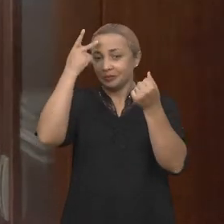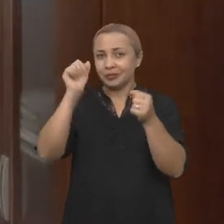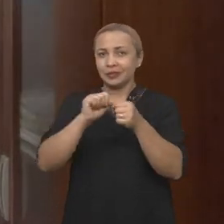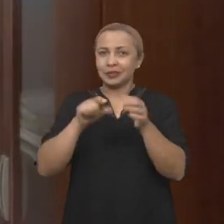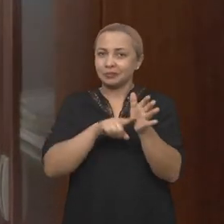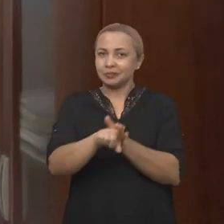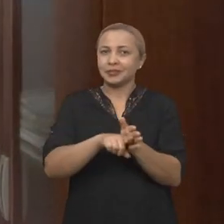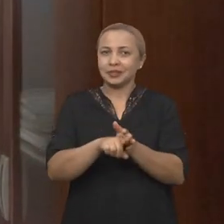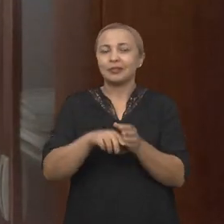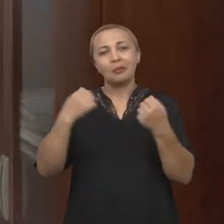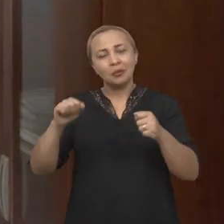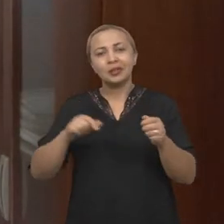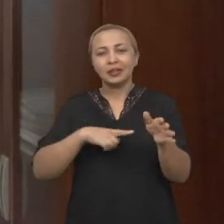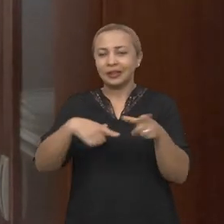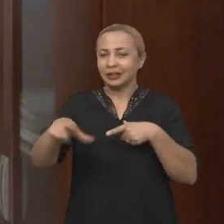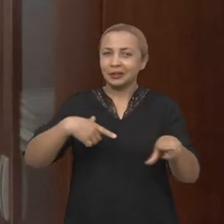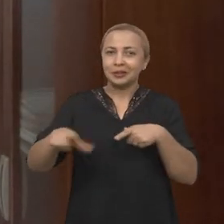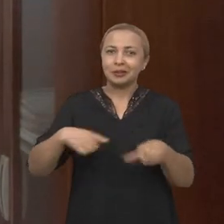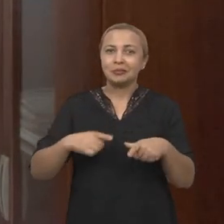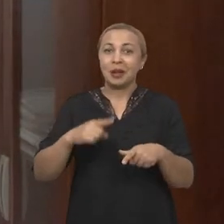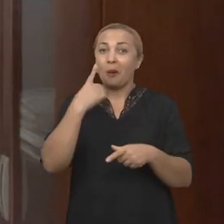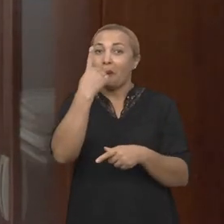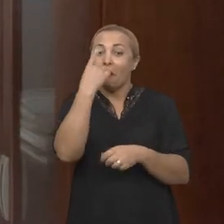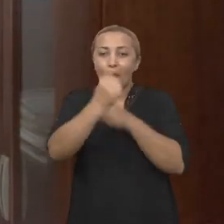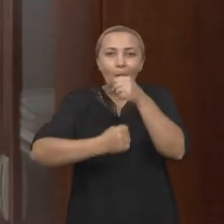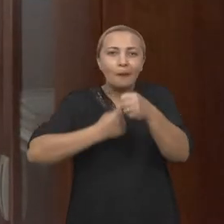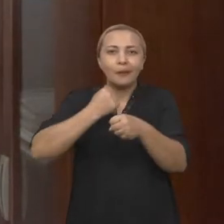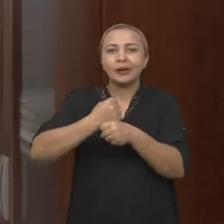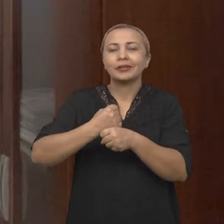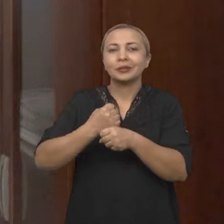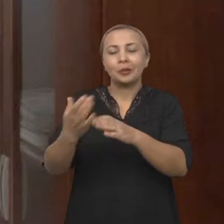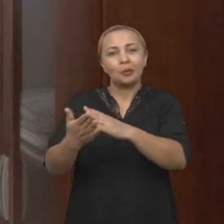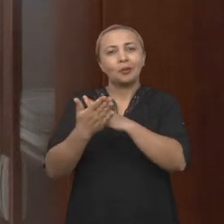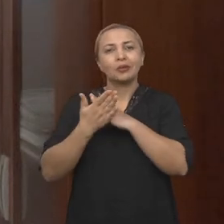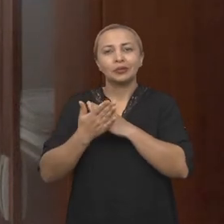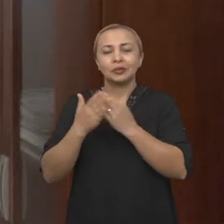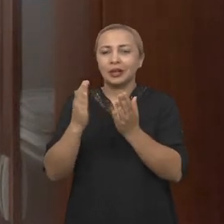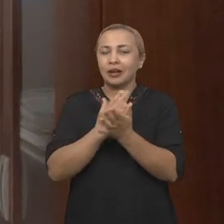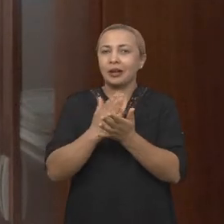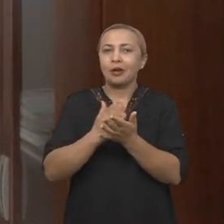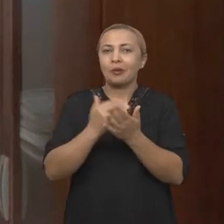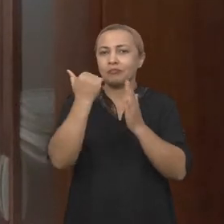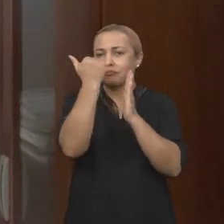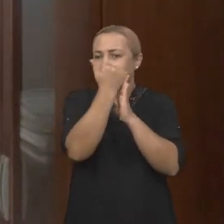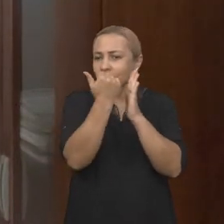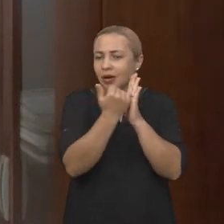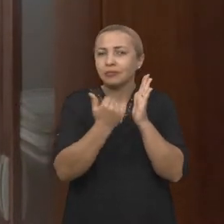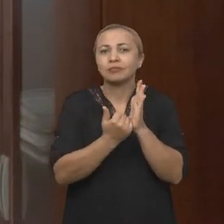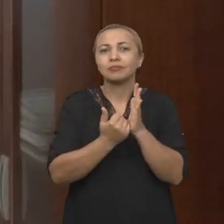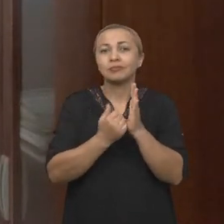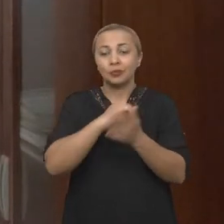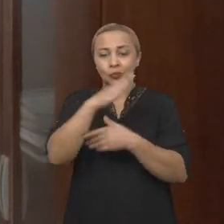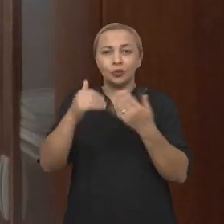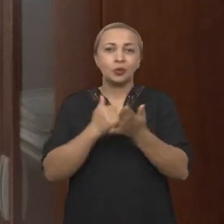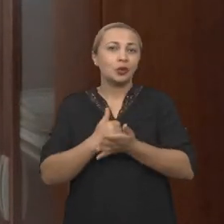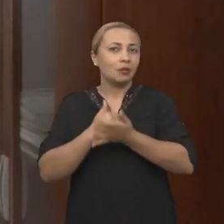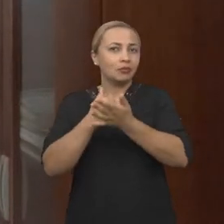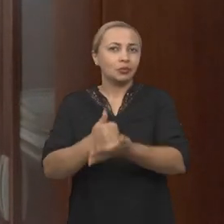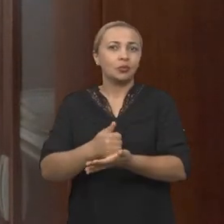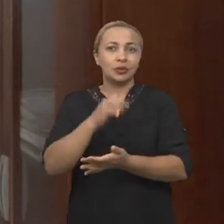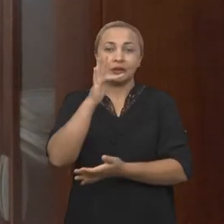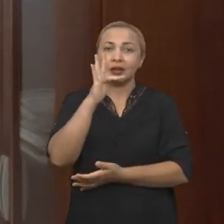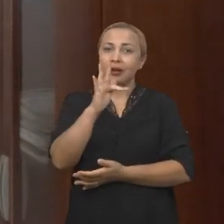a gente vai poder trabalhar por um ano com esse auxílio, em algumas etapas, e com todo o apoio da